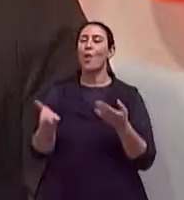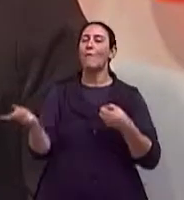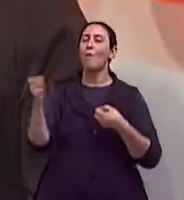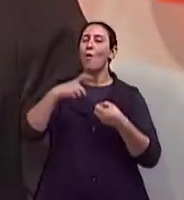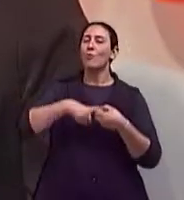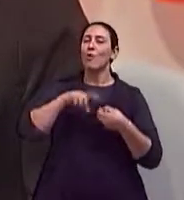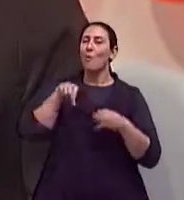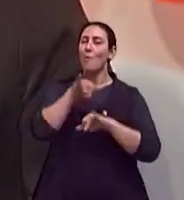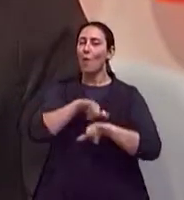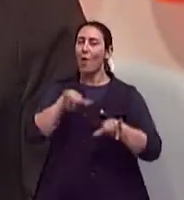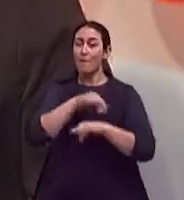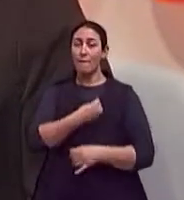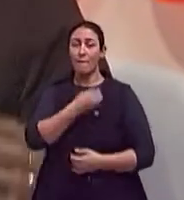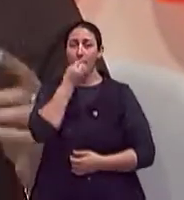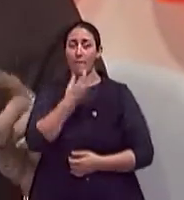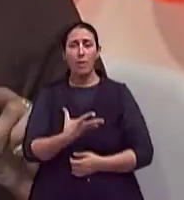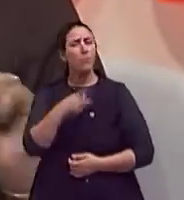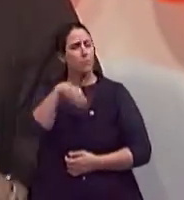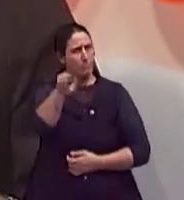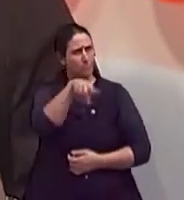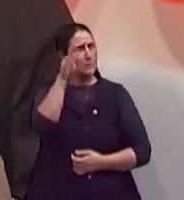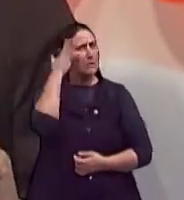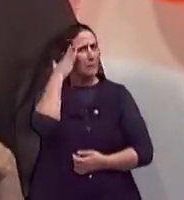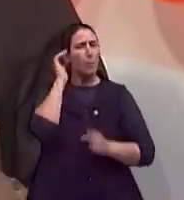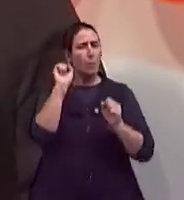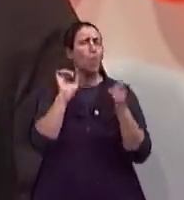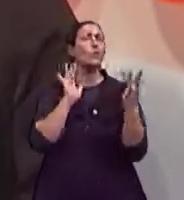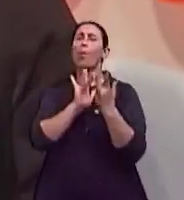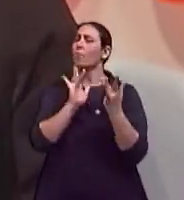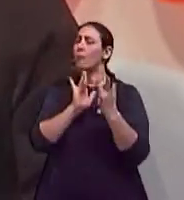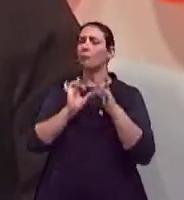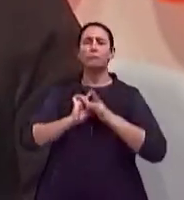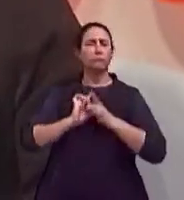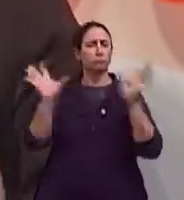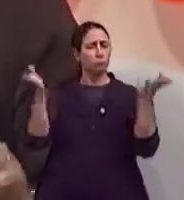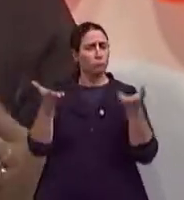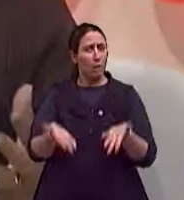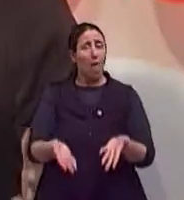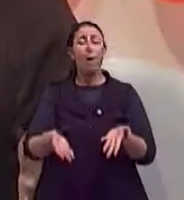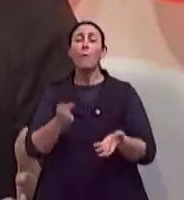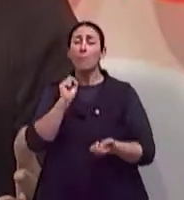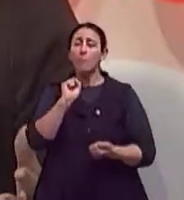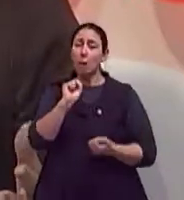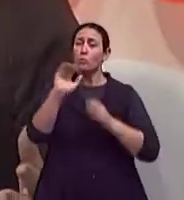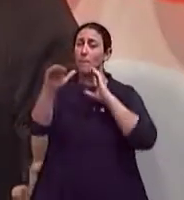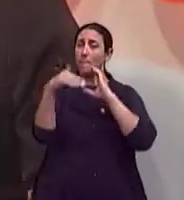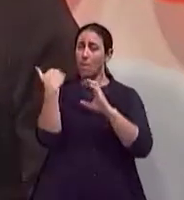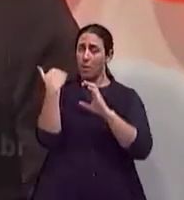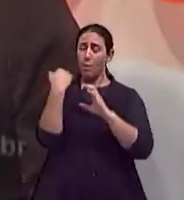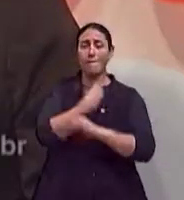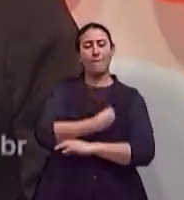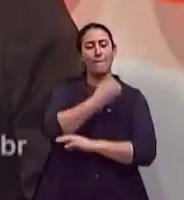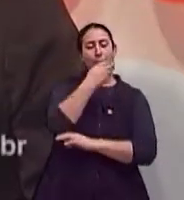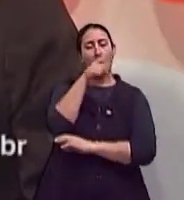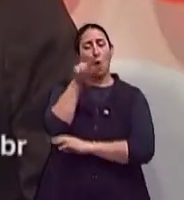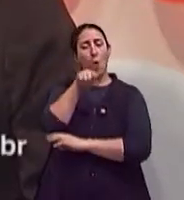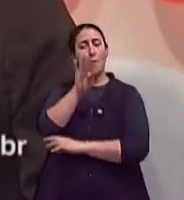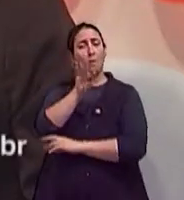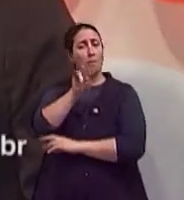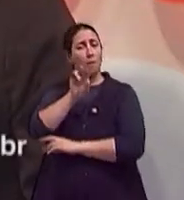de volta com o nosso Viva Bem e você sabe que pode ter uma conexão direta com a gente através do nosso e-mail vivabem